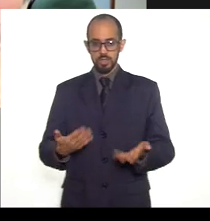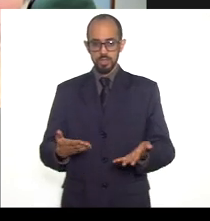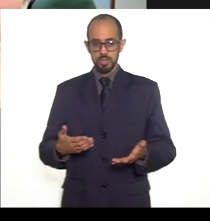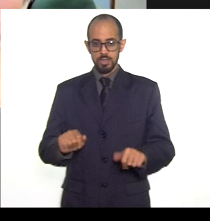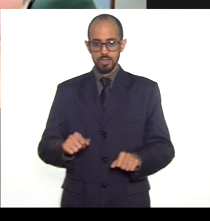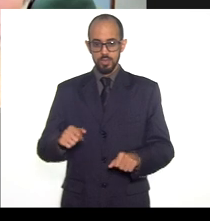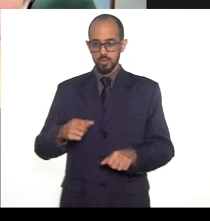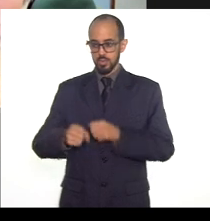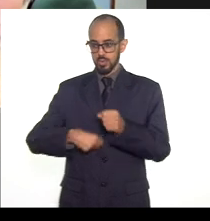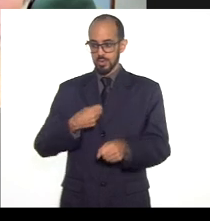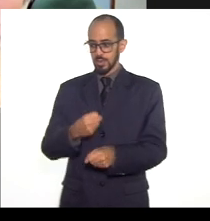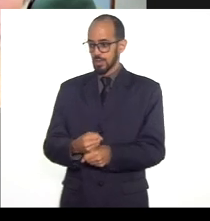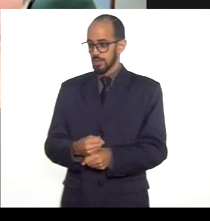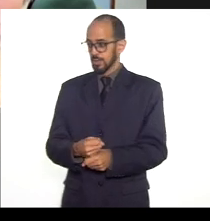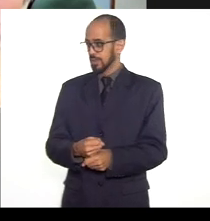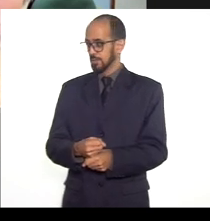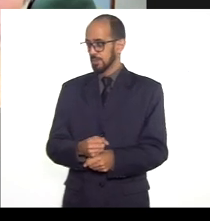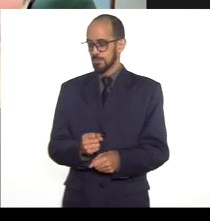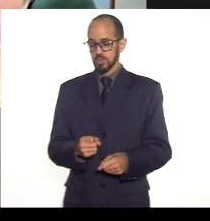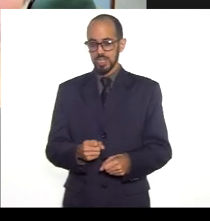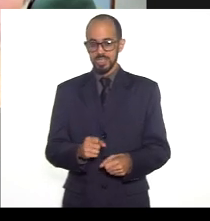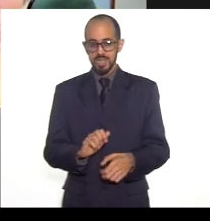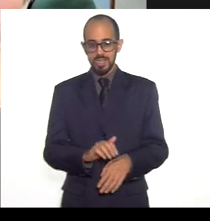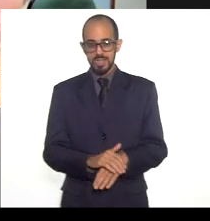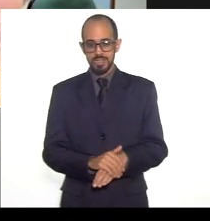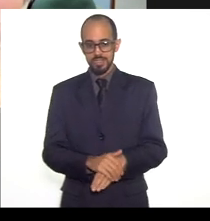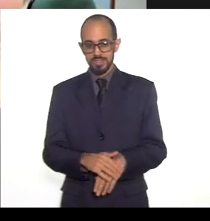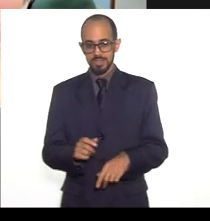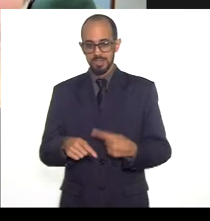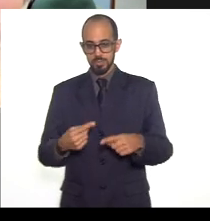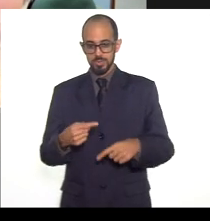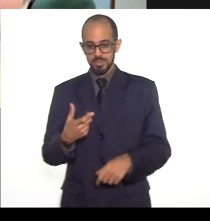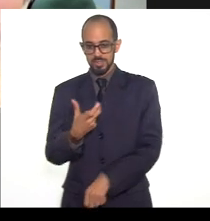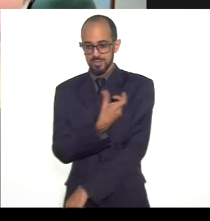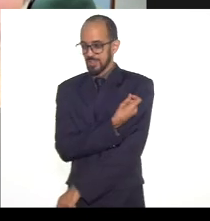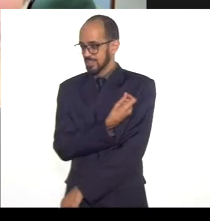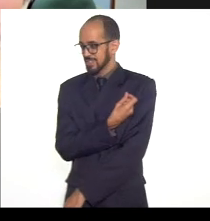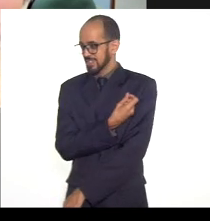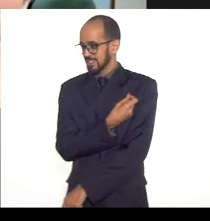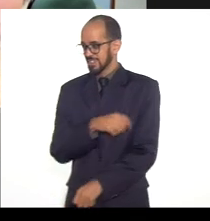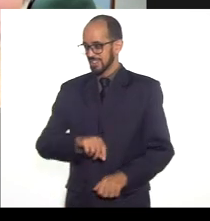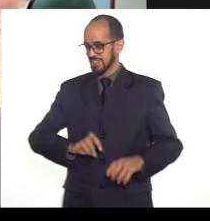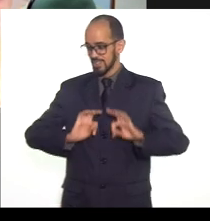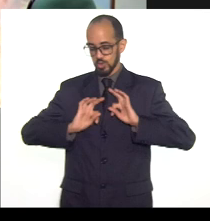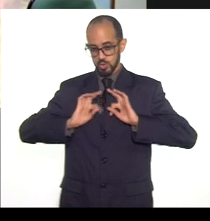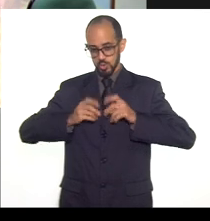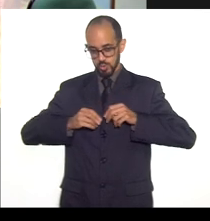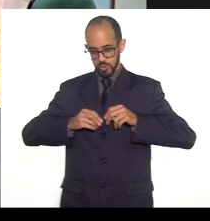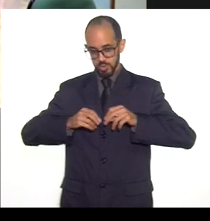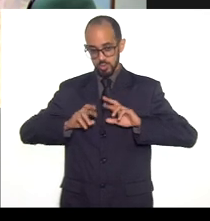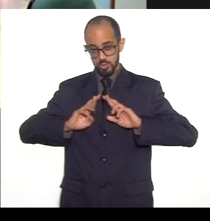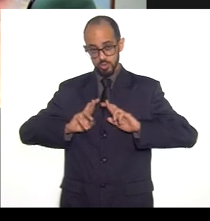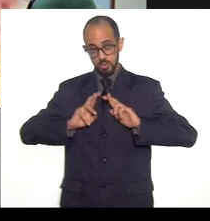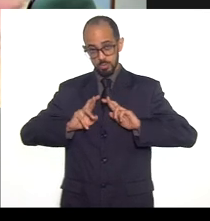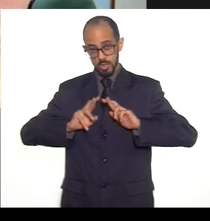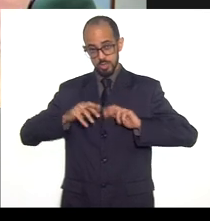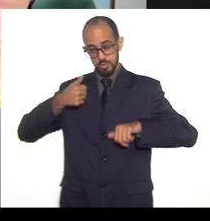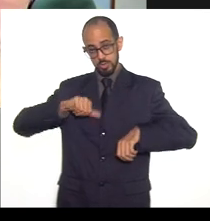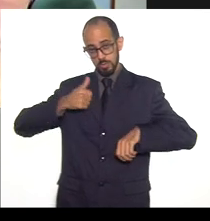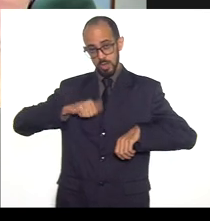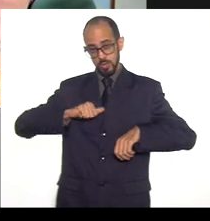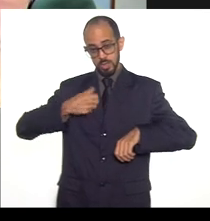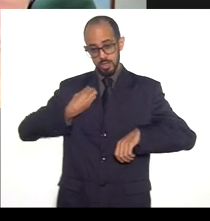ano né depois que passarmos por isso tudo vacinarmos com o tempo que temos vacinado nós realmente vamos ter uma qualidade